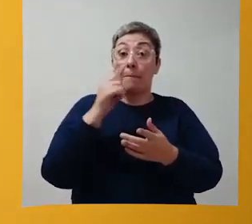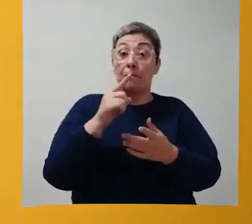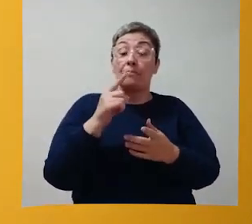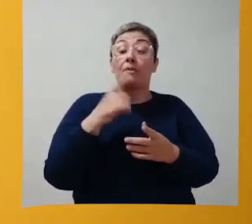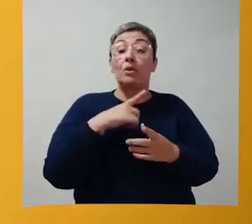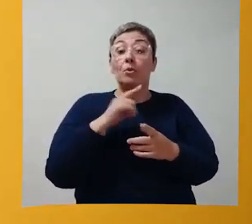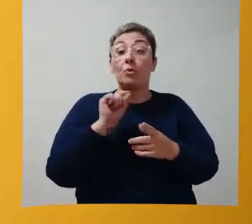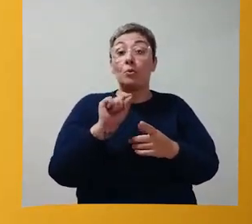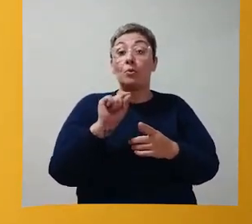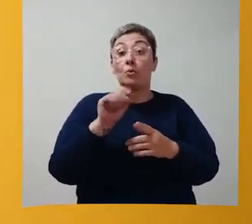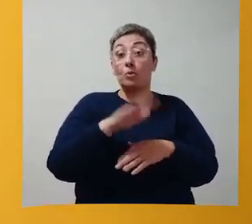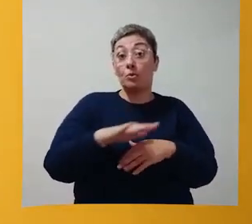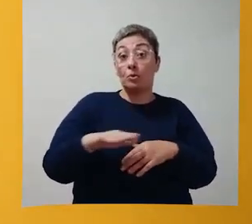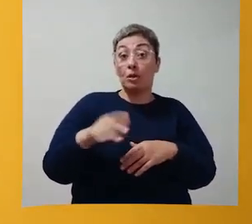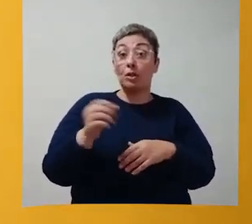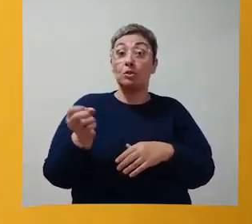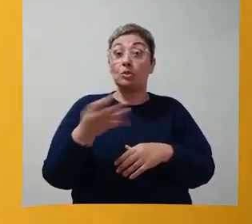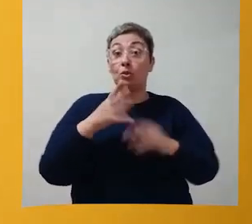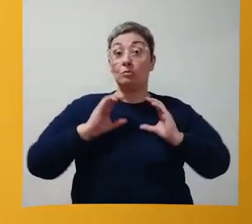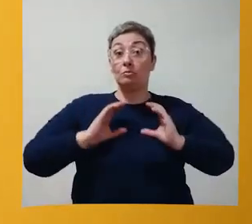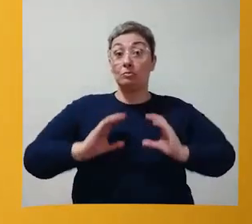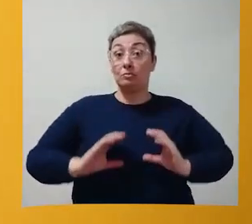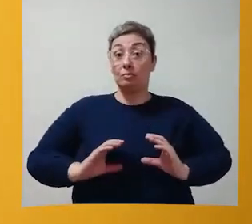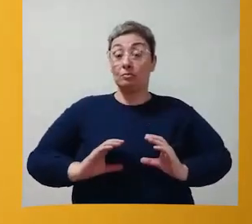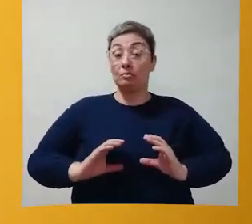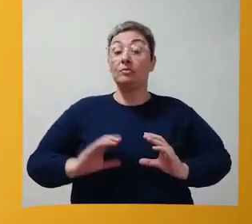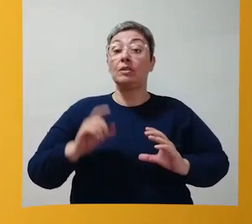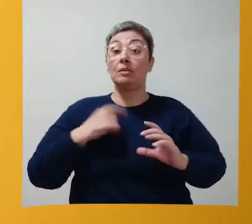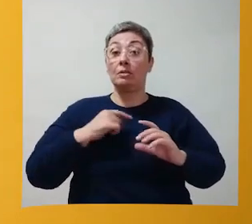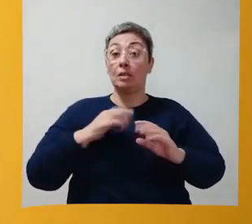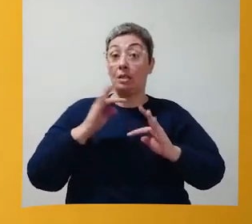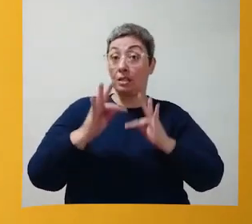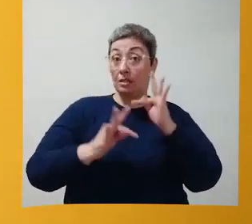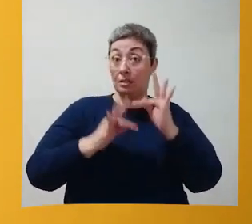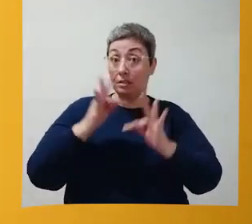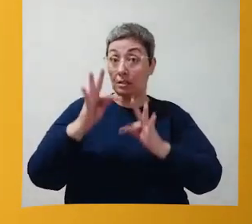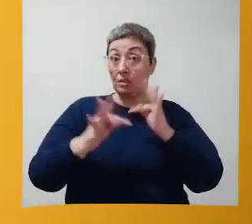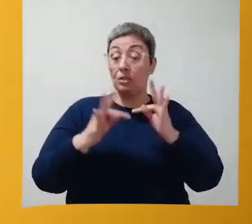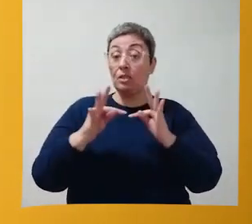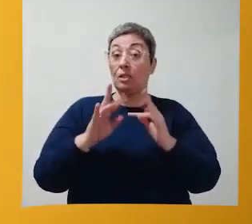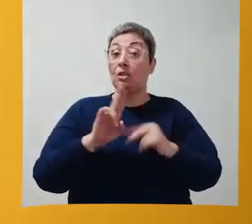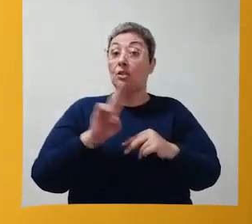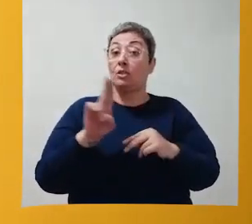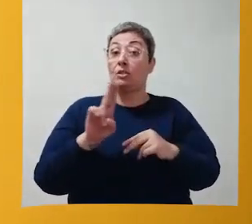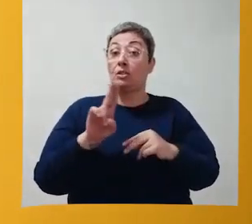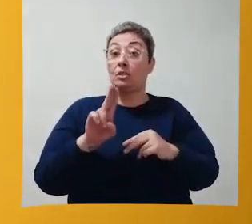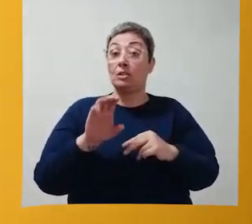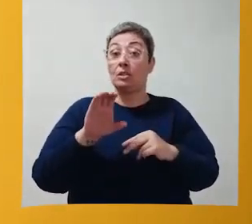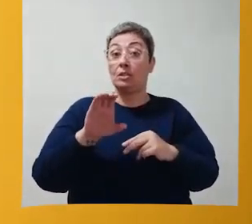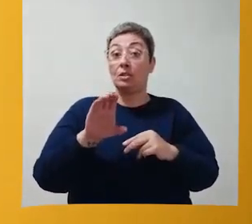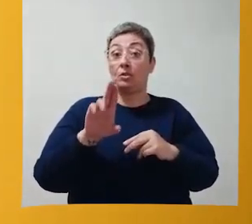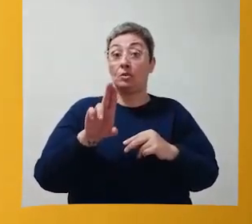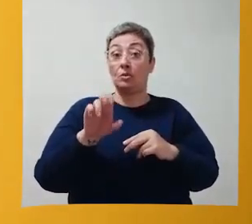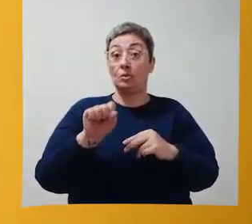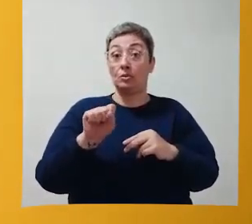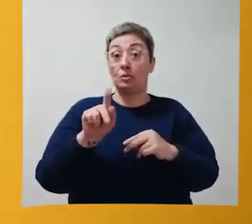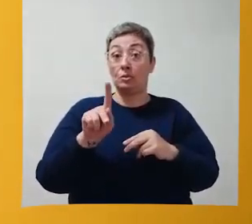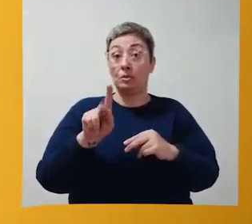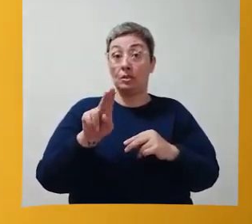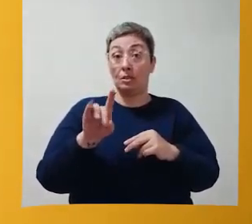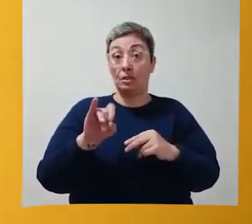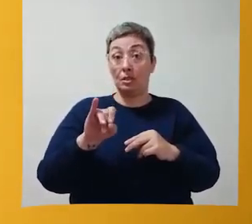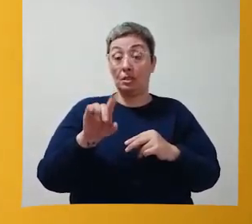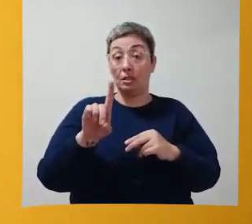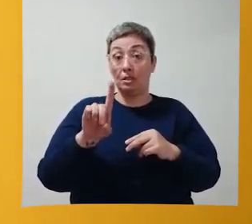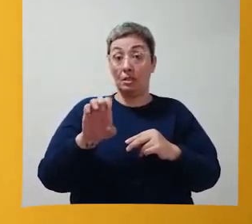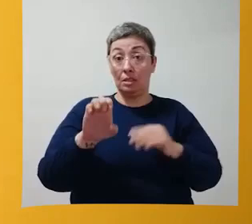criança a ter novos comportamentos. Tecnicamente, nós chamamos de cúspide comportamental,